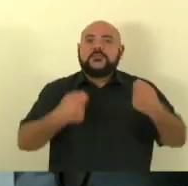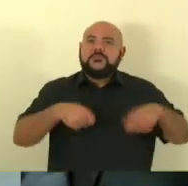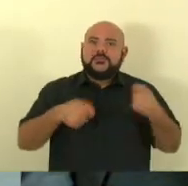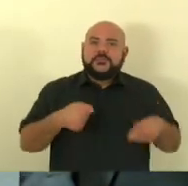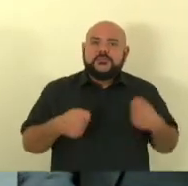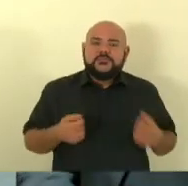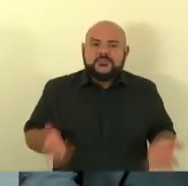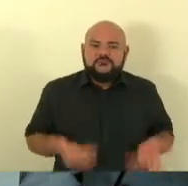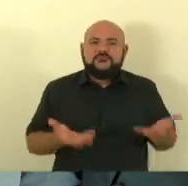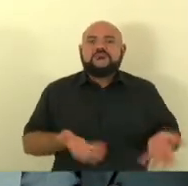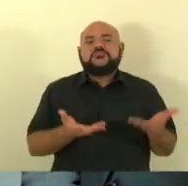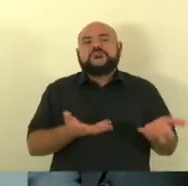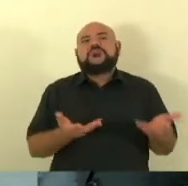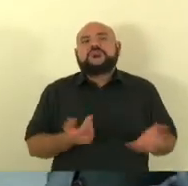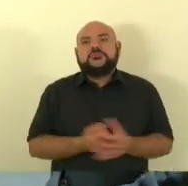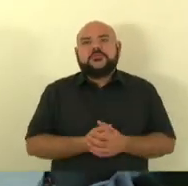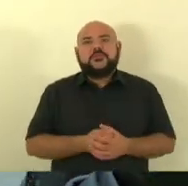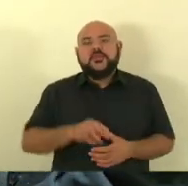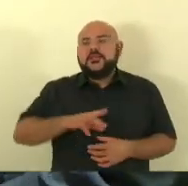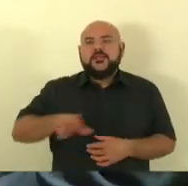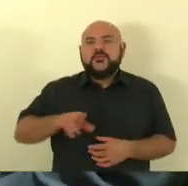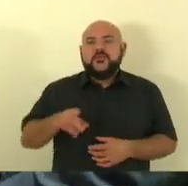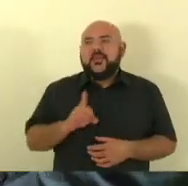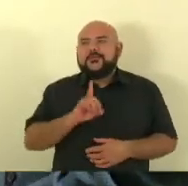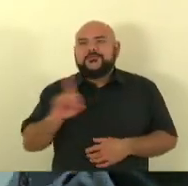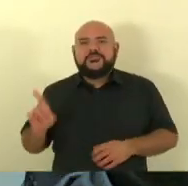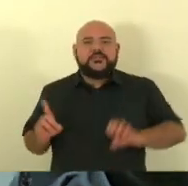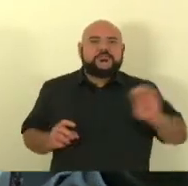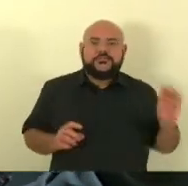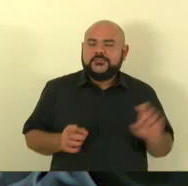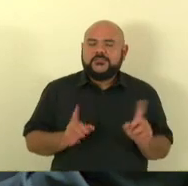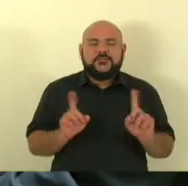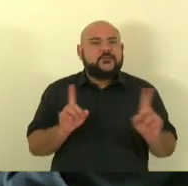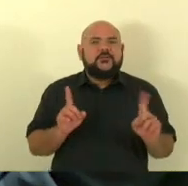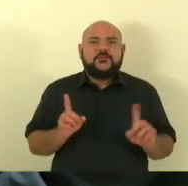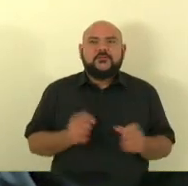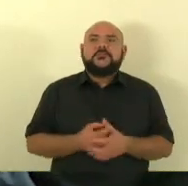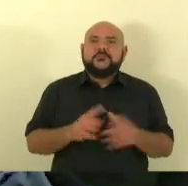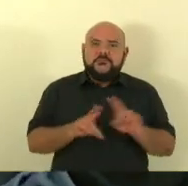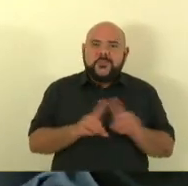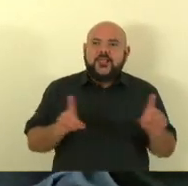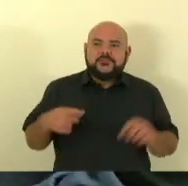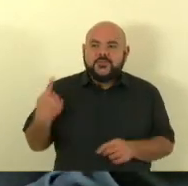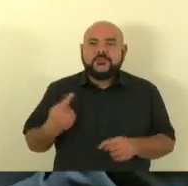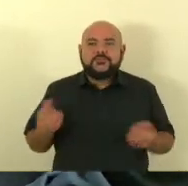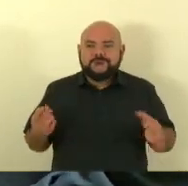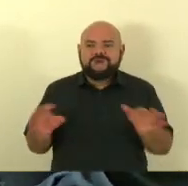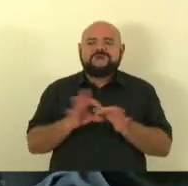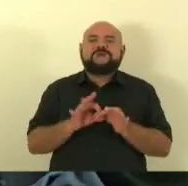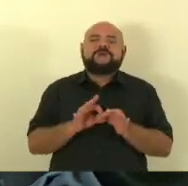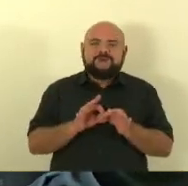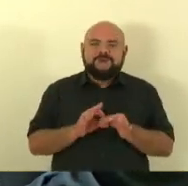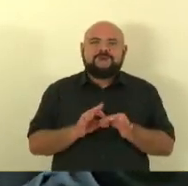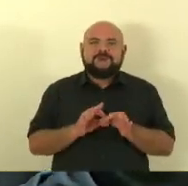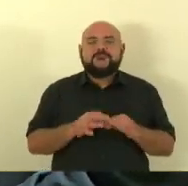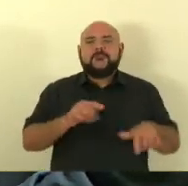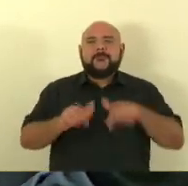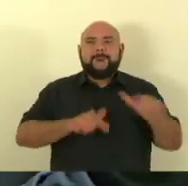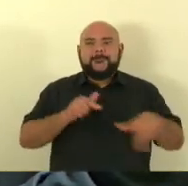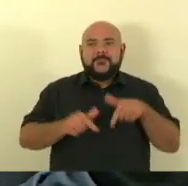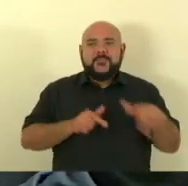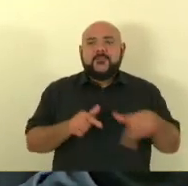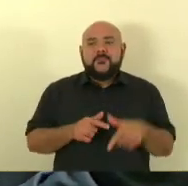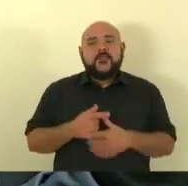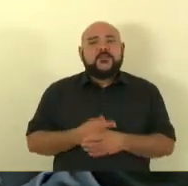como posição partidária contrária até do governo do estado foi desse modo que através do brilhante trabalho do deputado Danilo